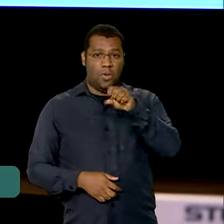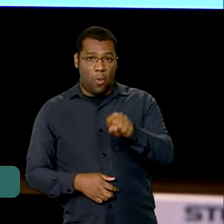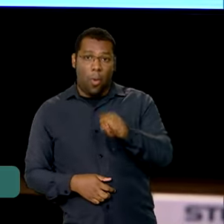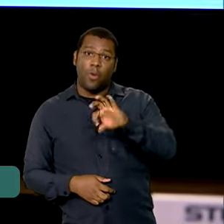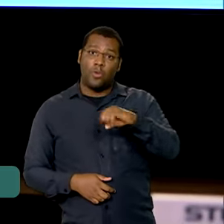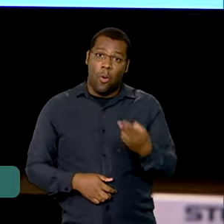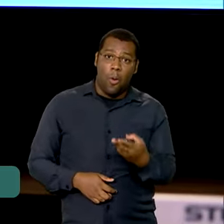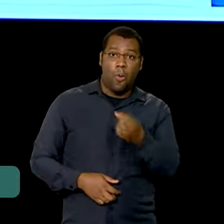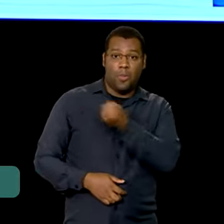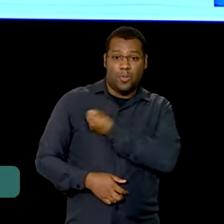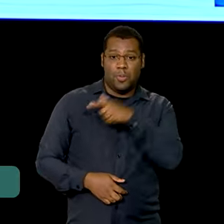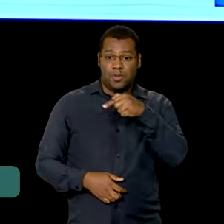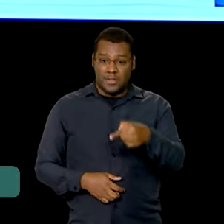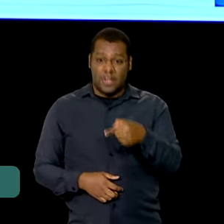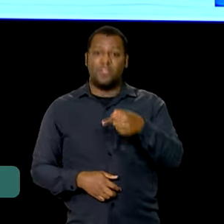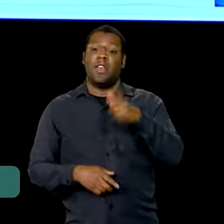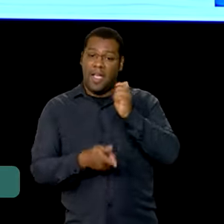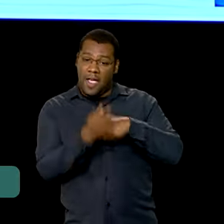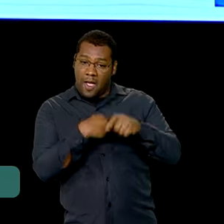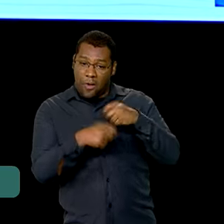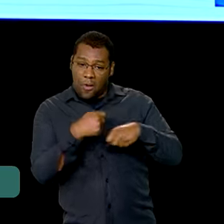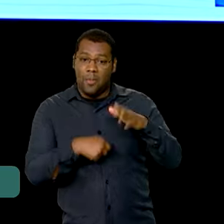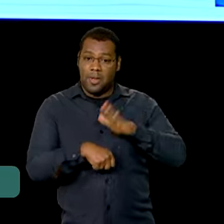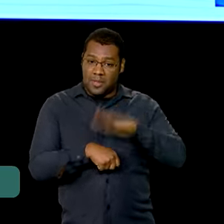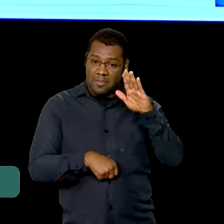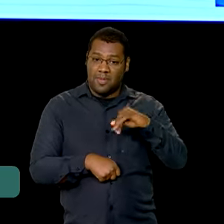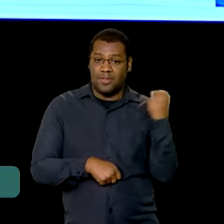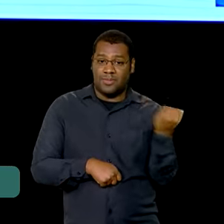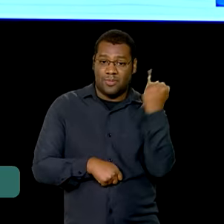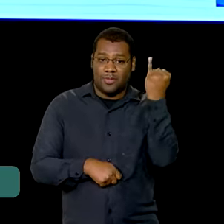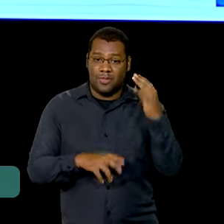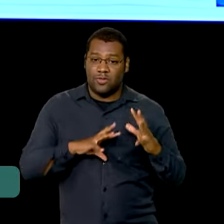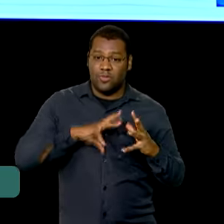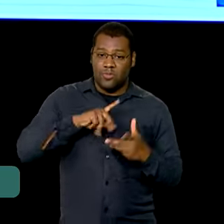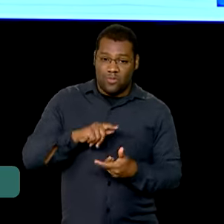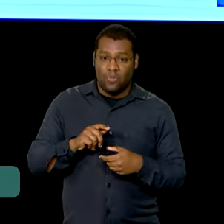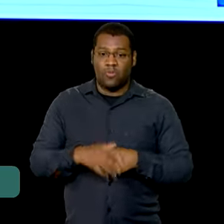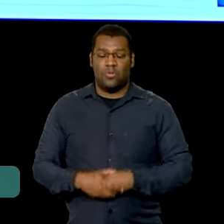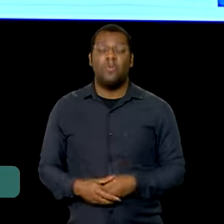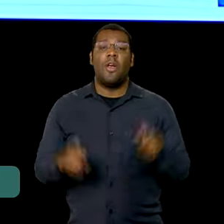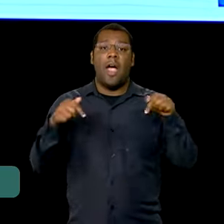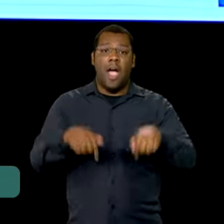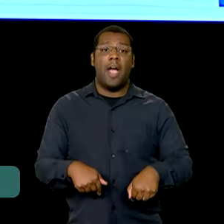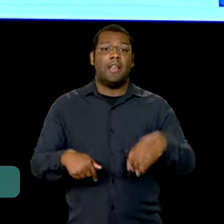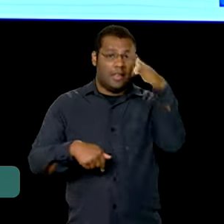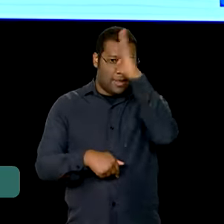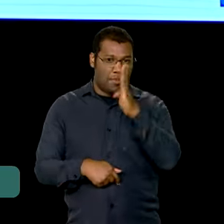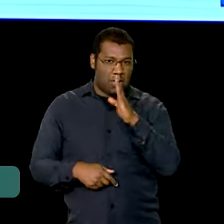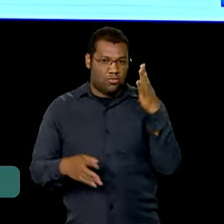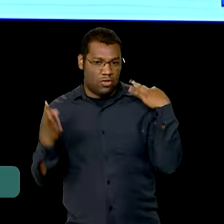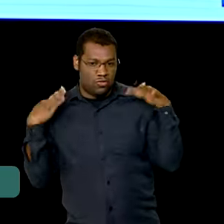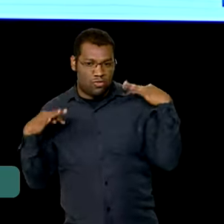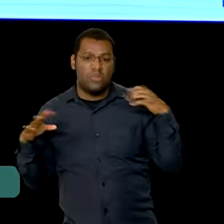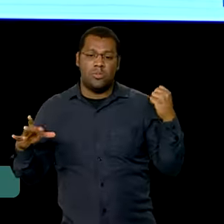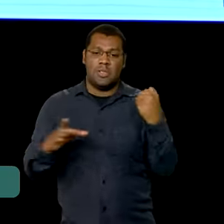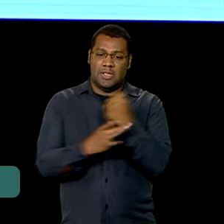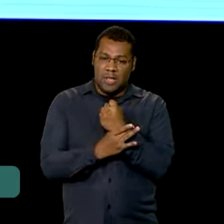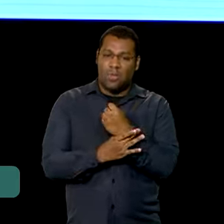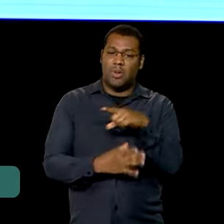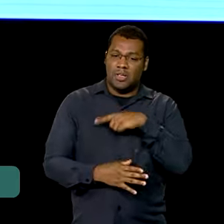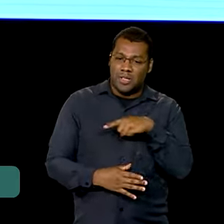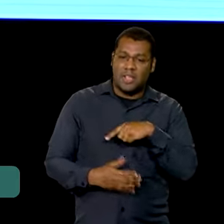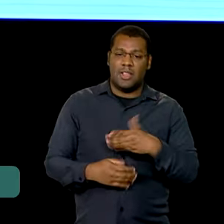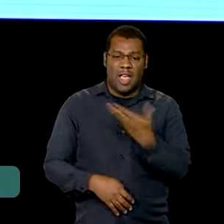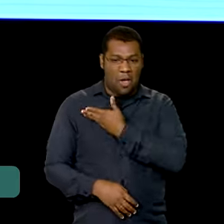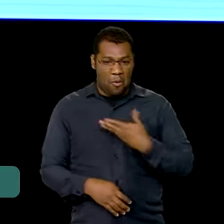maior do planeta. O nosso país é um país seguro para se fazer turismo. E quem está falando isso não é o governo